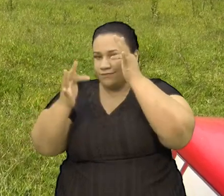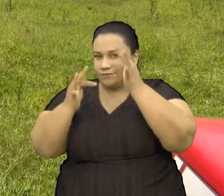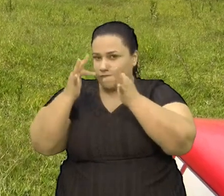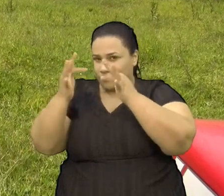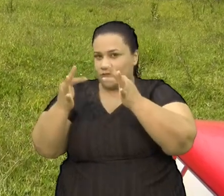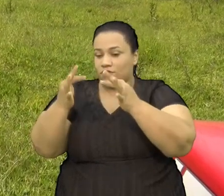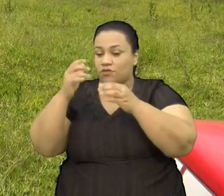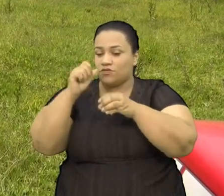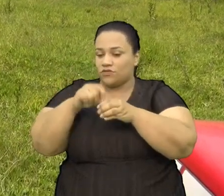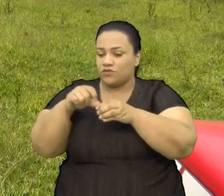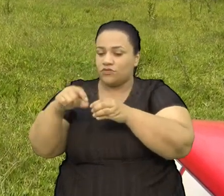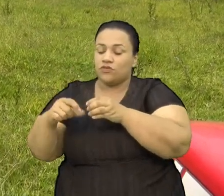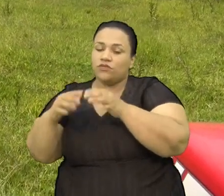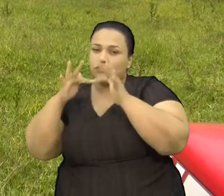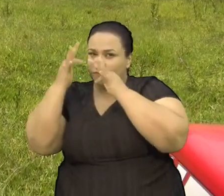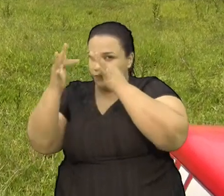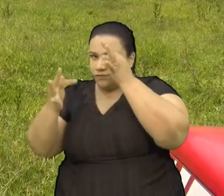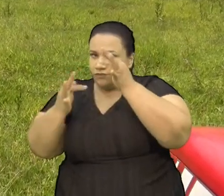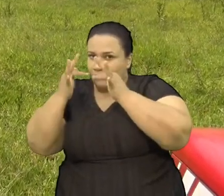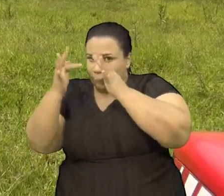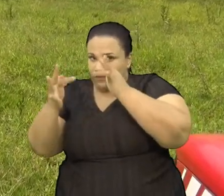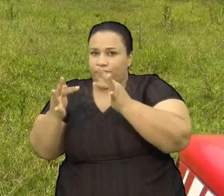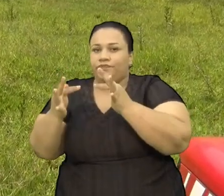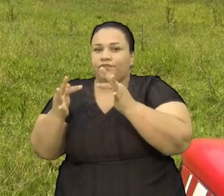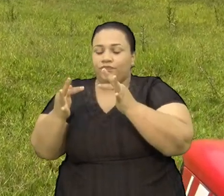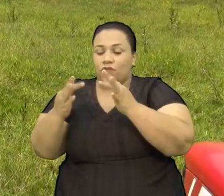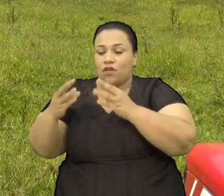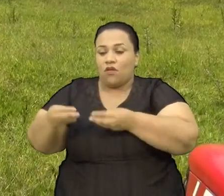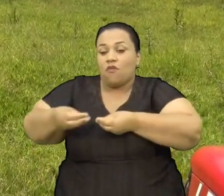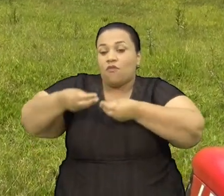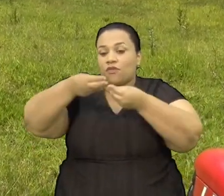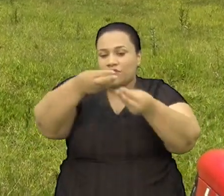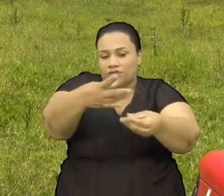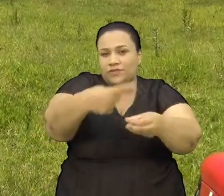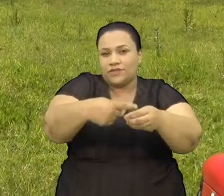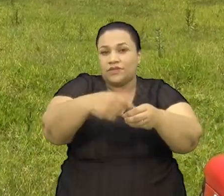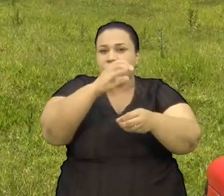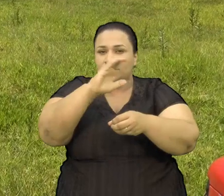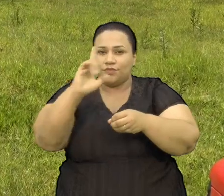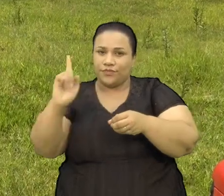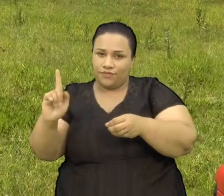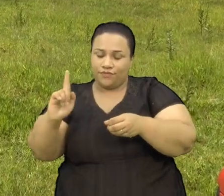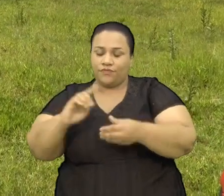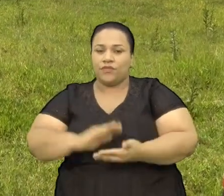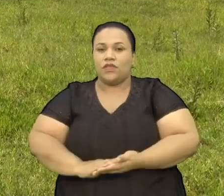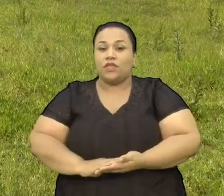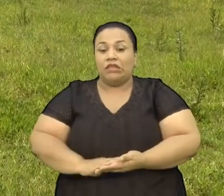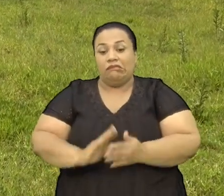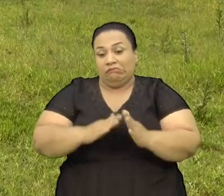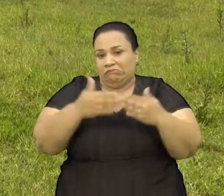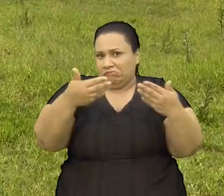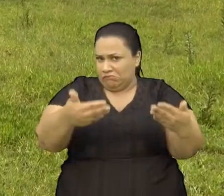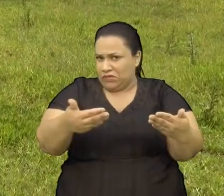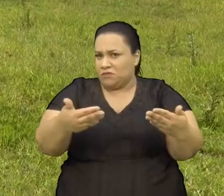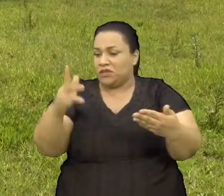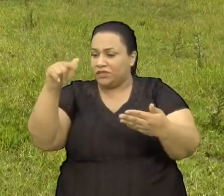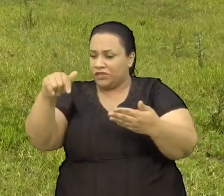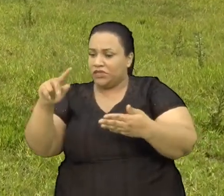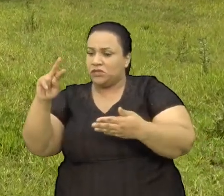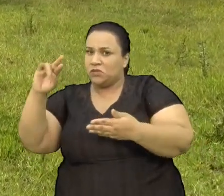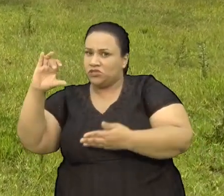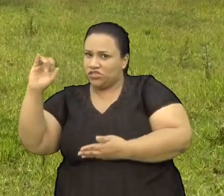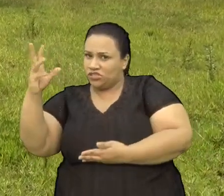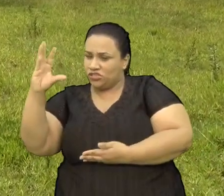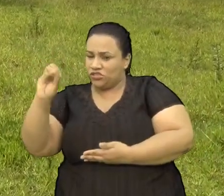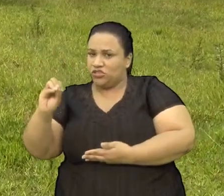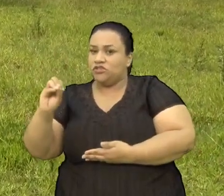Né De plantas ornamentais Para poder Fornecer para Campo Grande Inteira Então rochedinho Vai tornar-se